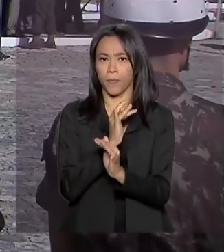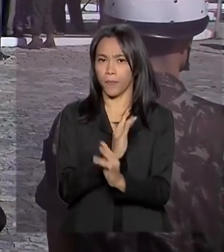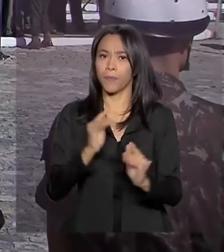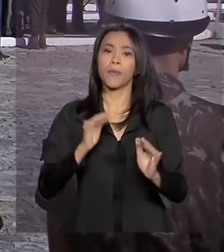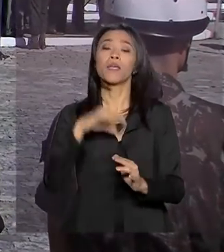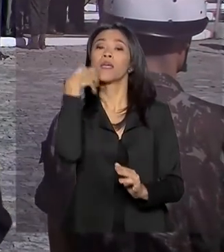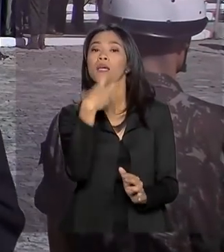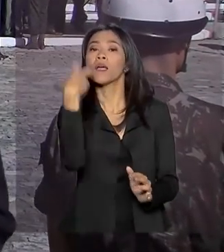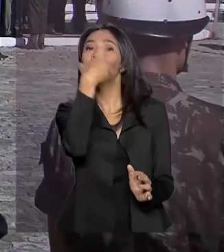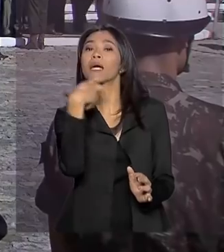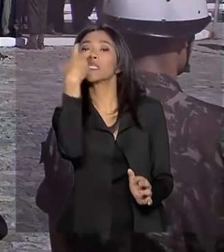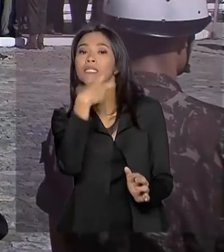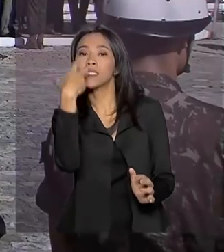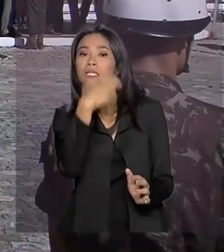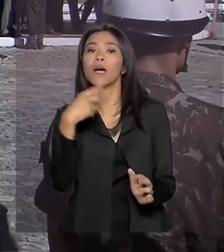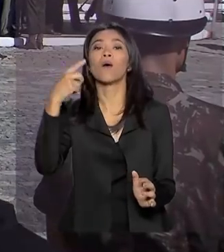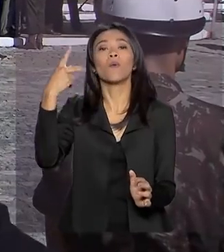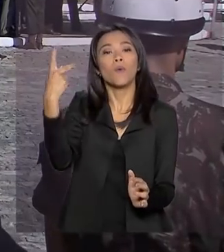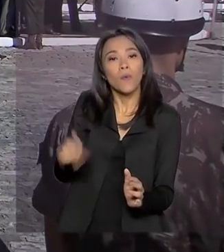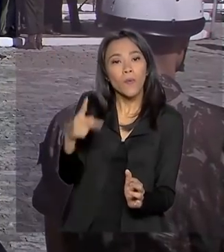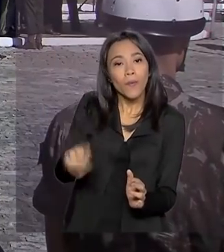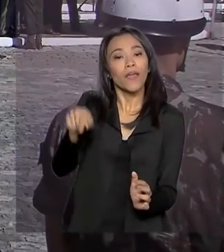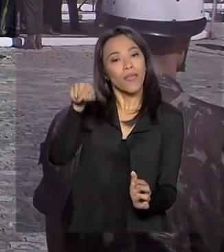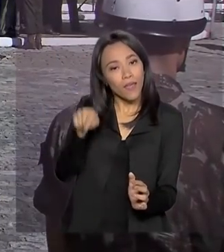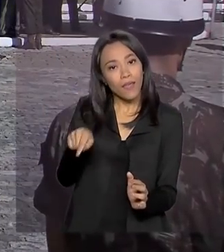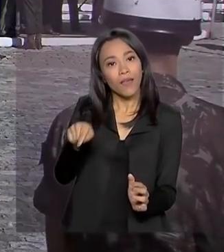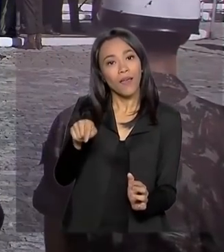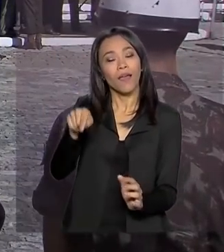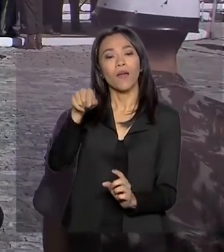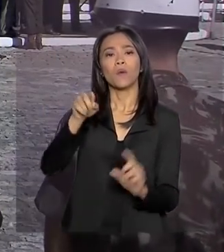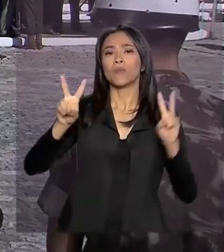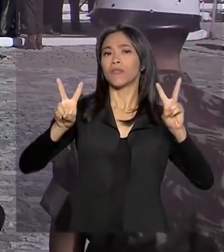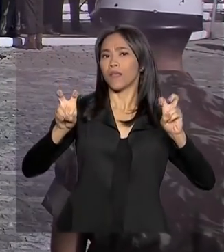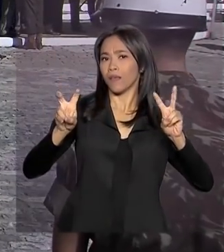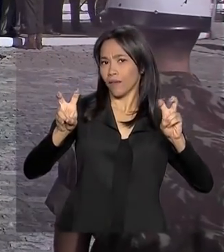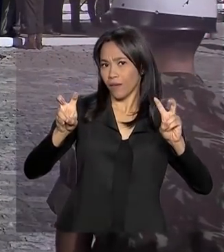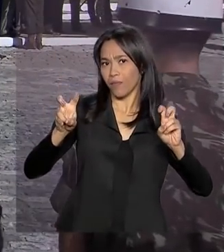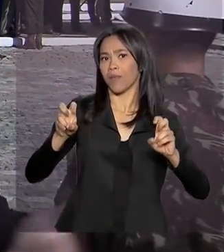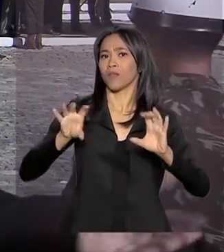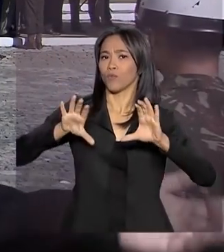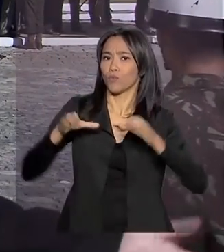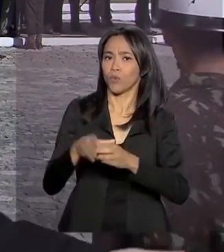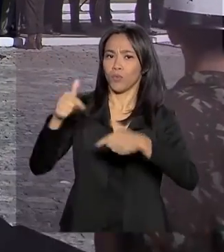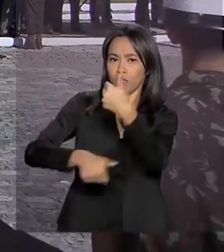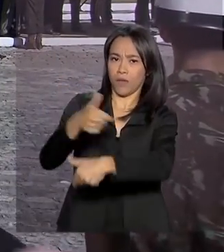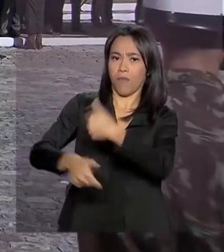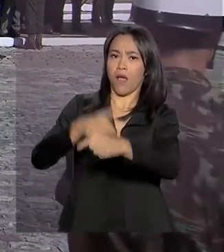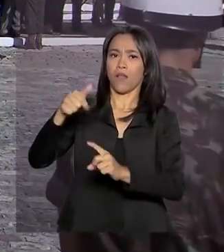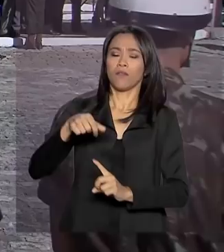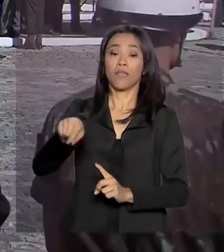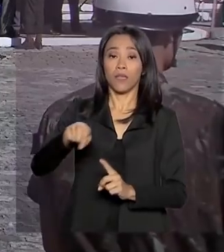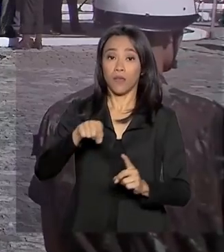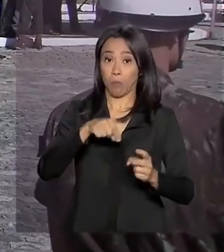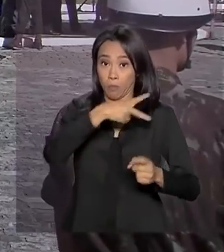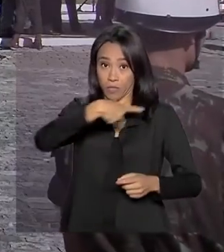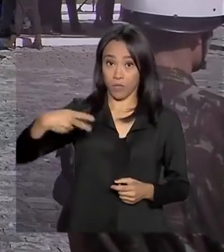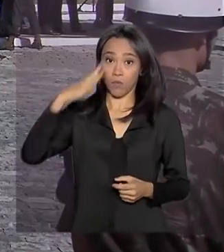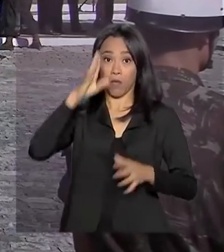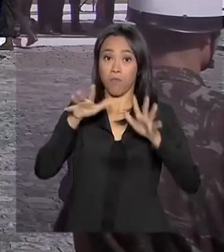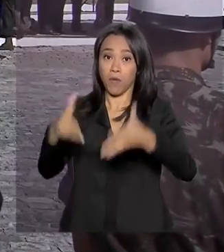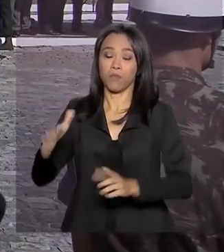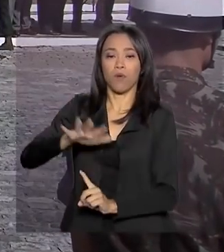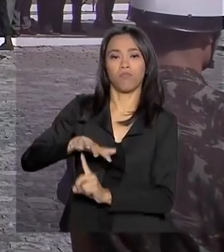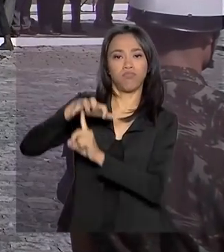do herói, que é tema da Brigada Paraquedista, da qual Jair Bolsonaro fez parte. Depois, Bolsonaro veio até o pátio principal do Colégio